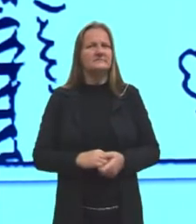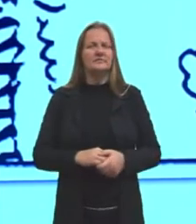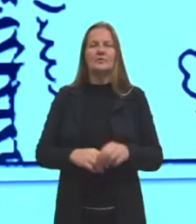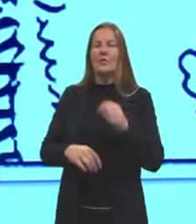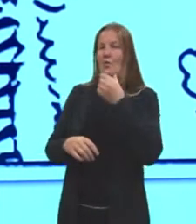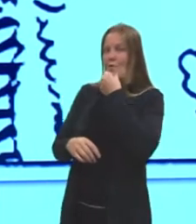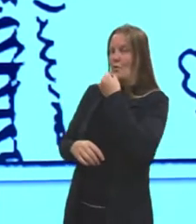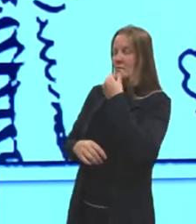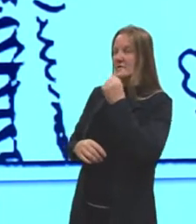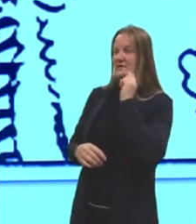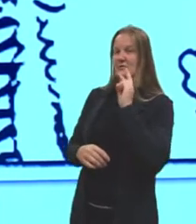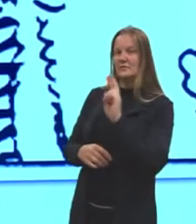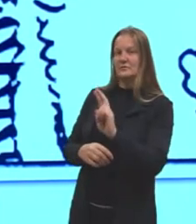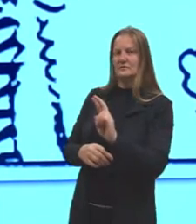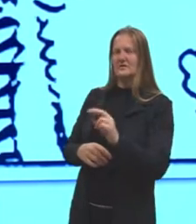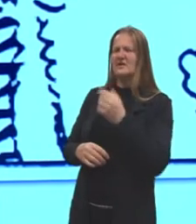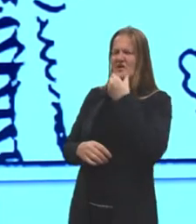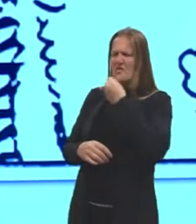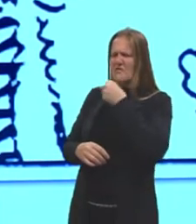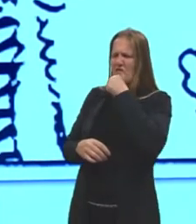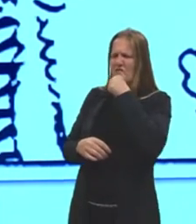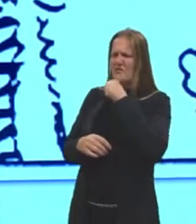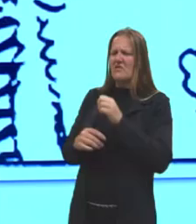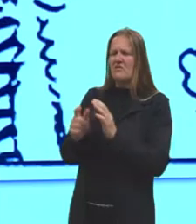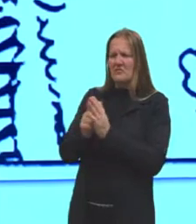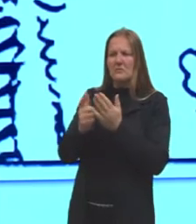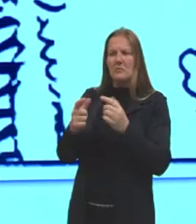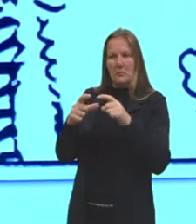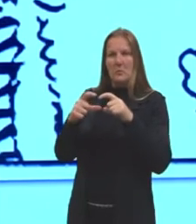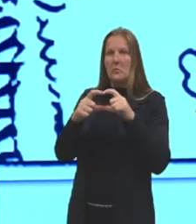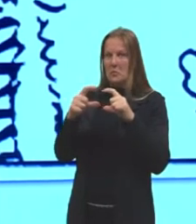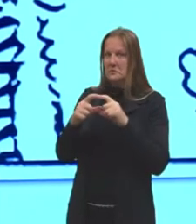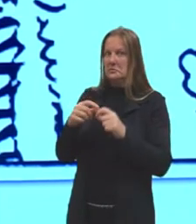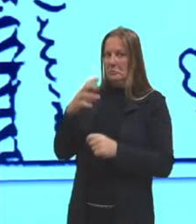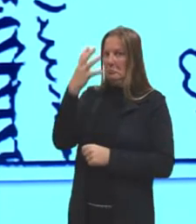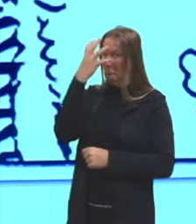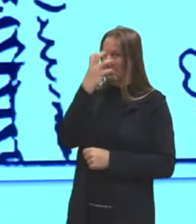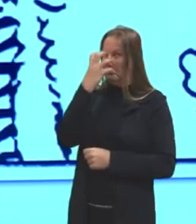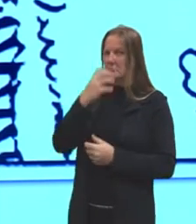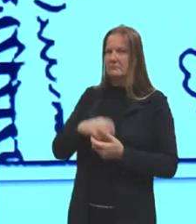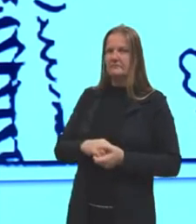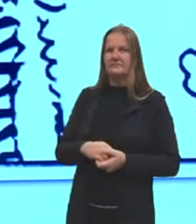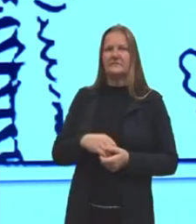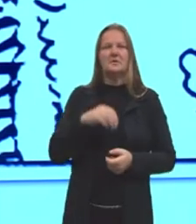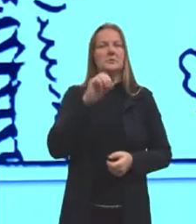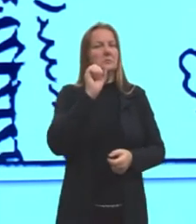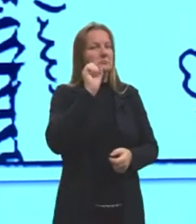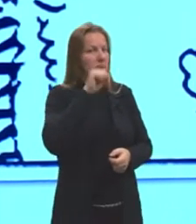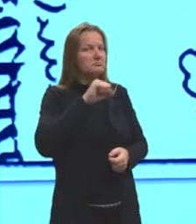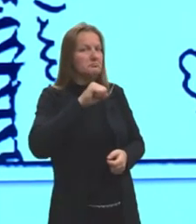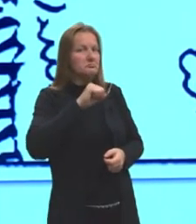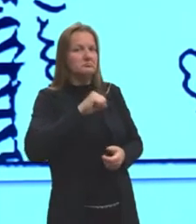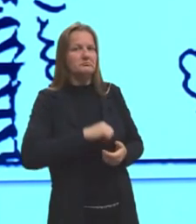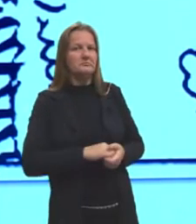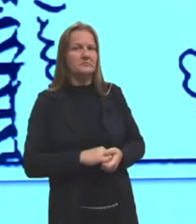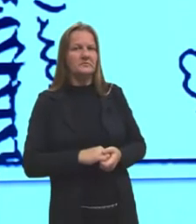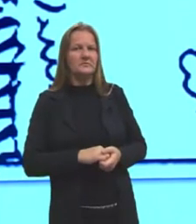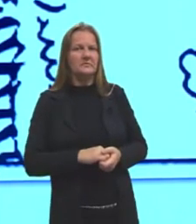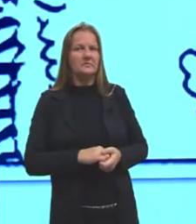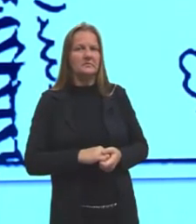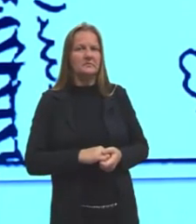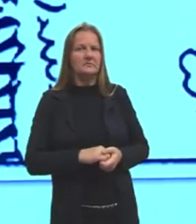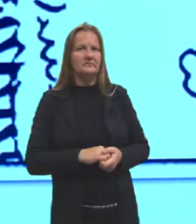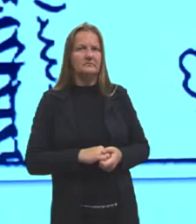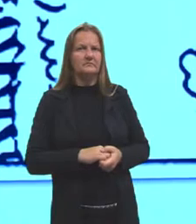daí o Haroldo responde. Seu avô leva os quadrinhos bem a sério. E o Calvin termina dizendo. É, mamãe está